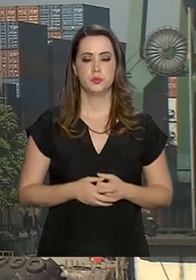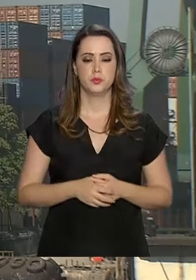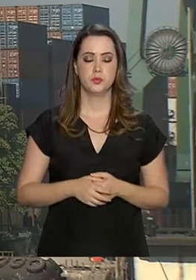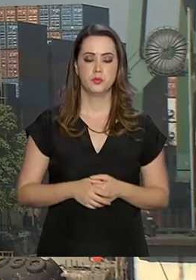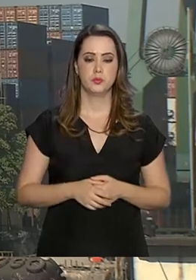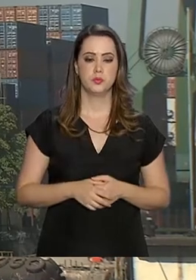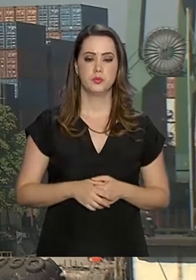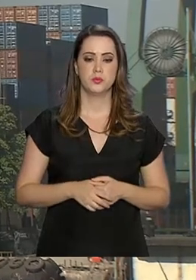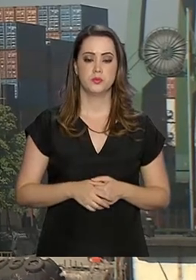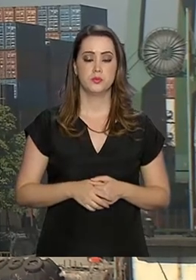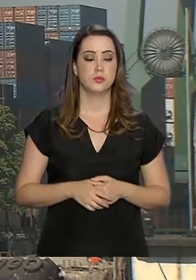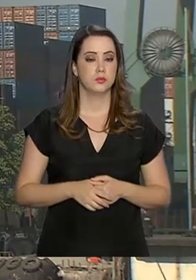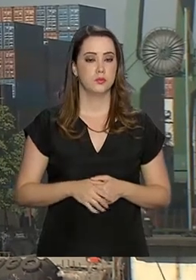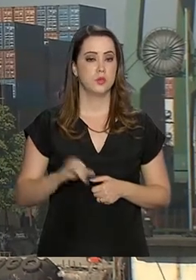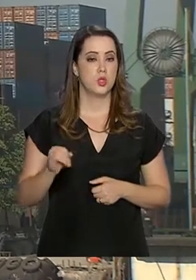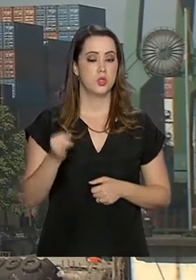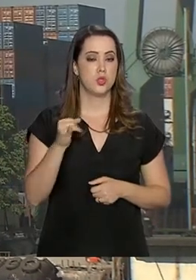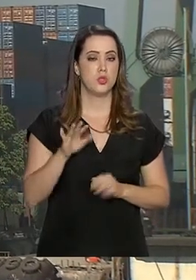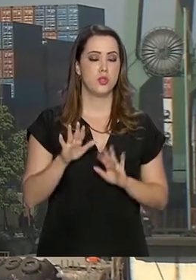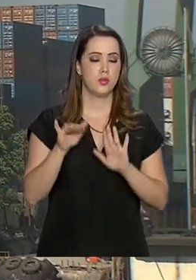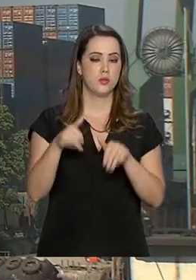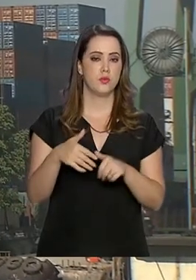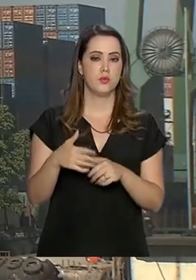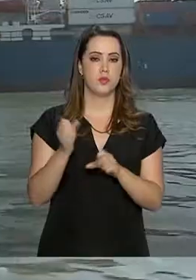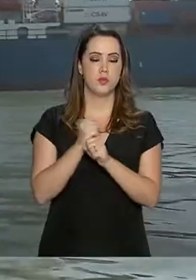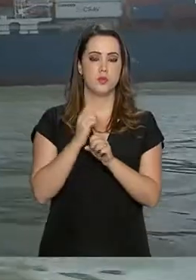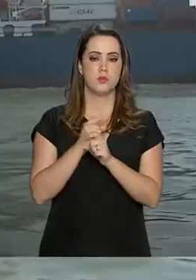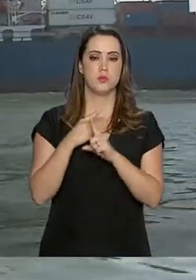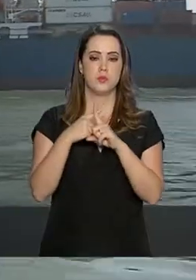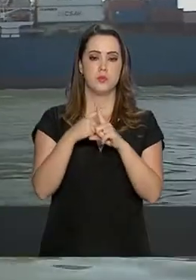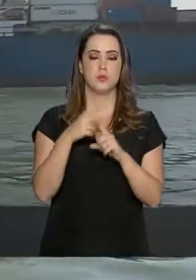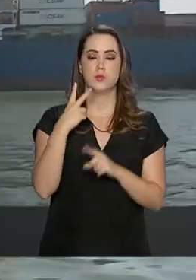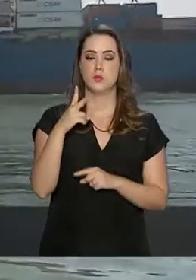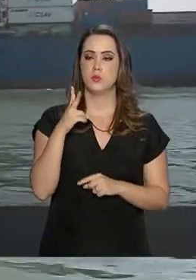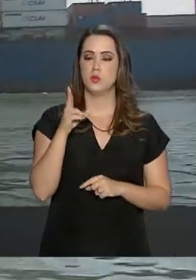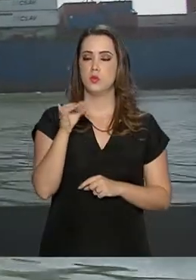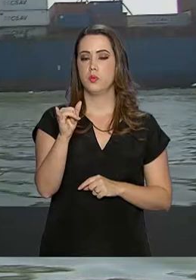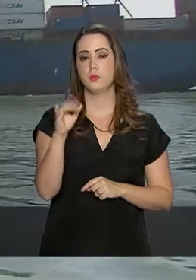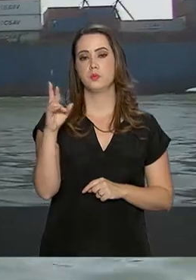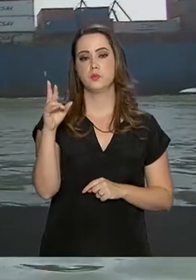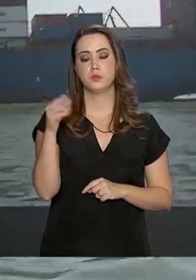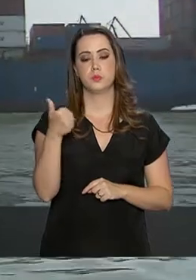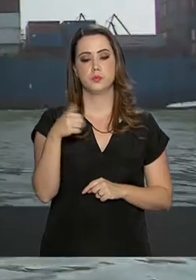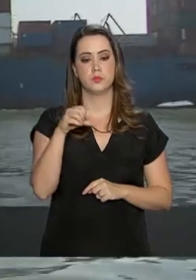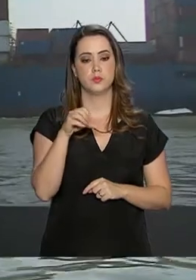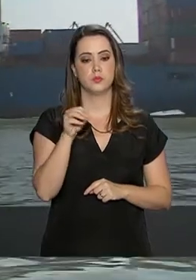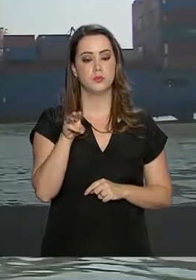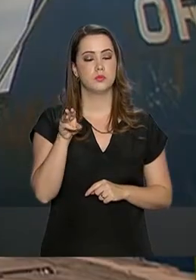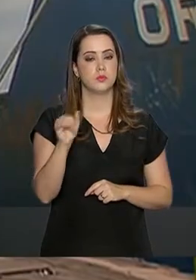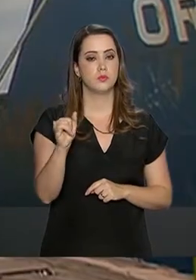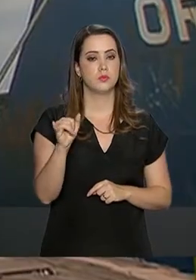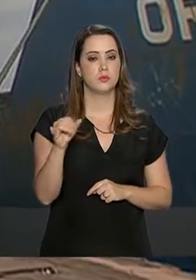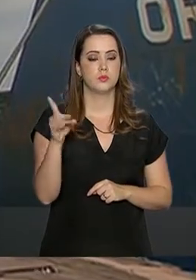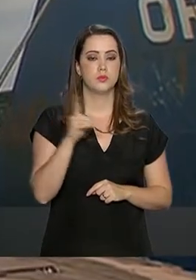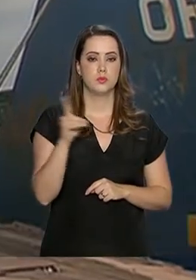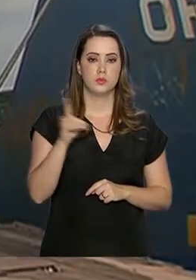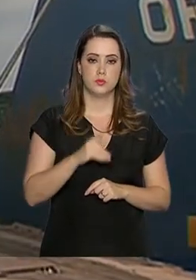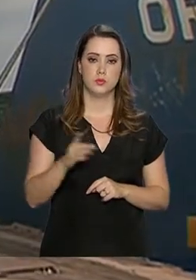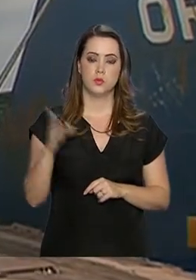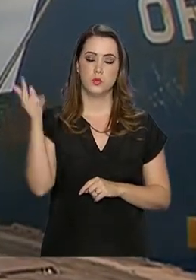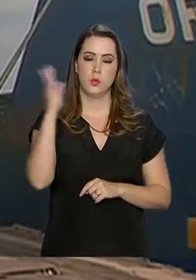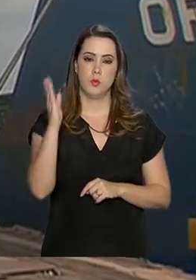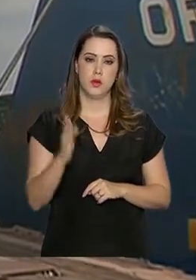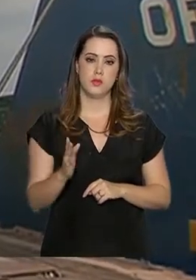O mês de janeiro terminou com um saldo positivo de 2 bilhões e 190 milhões de dólares. O país